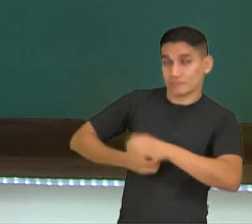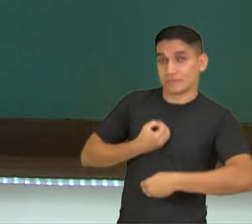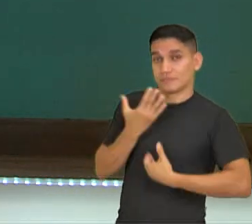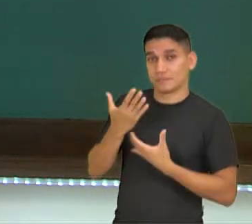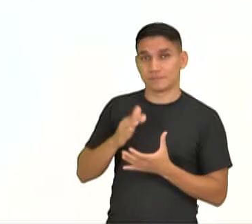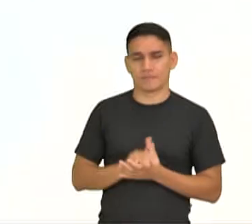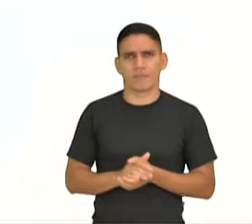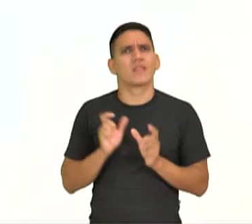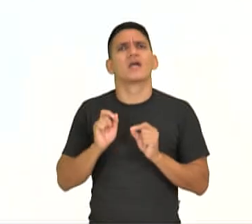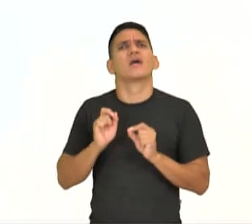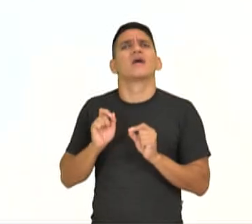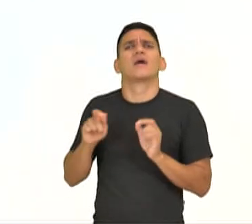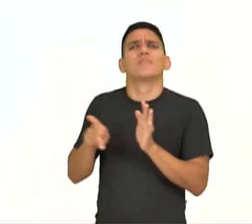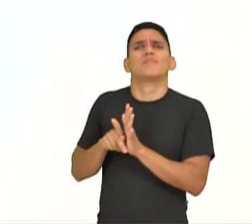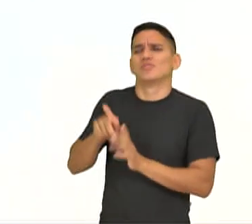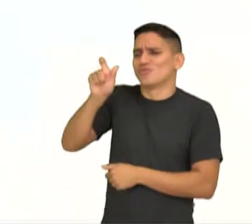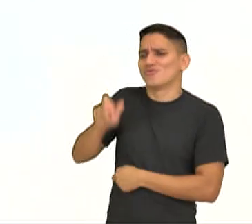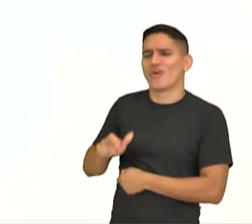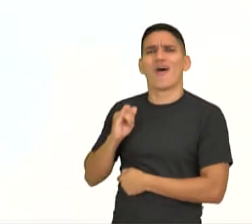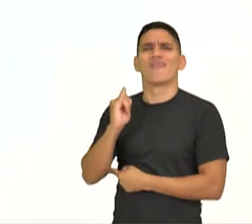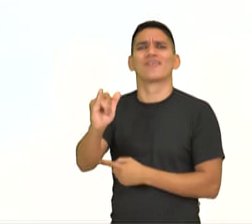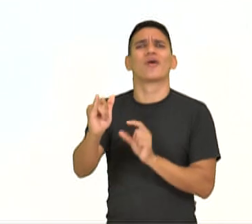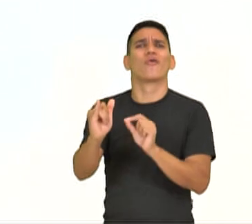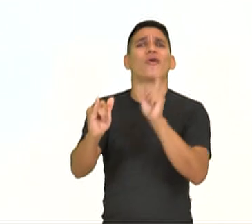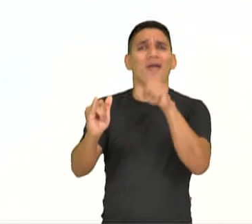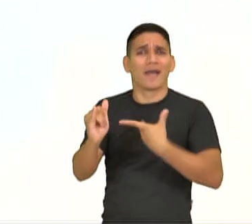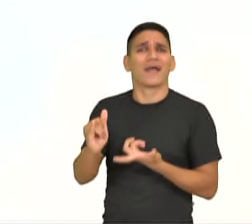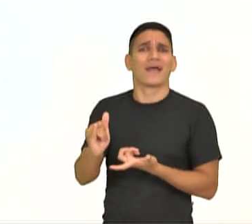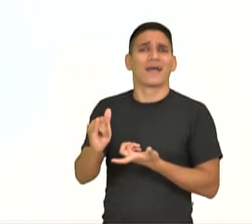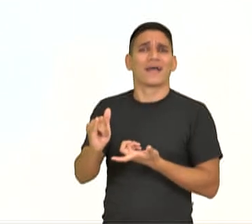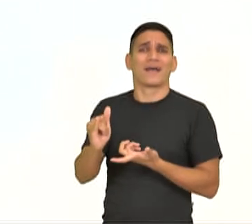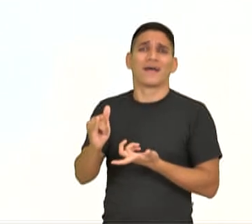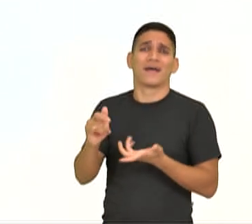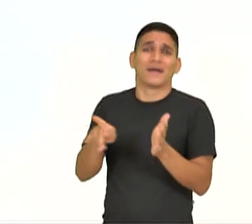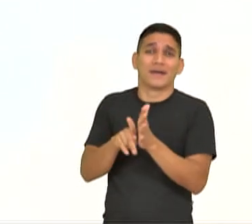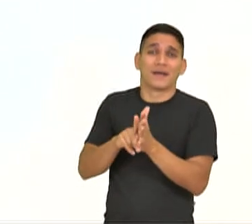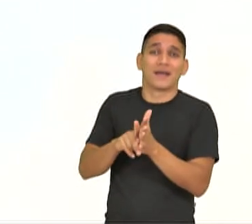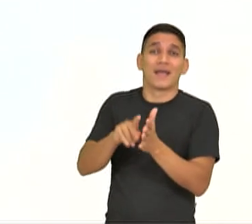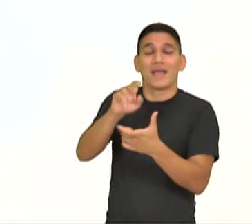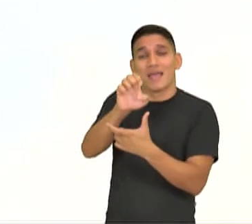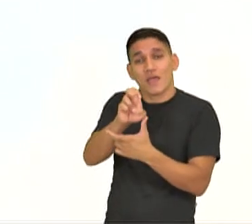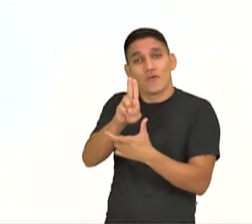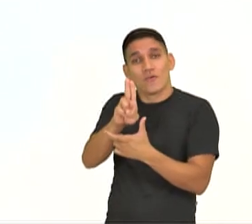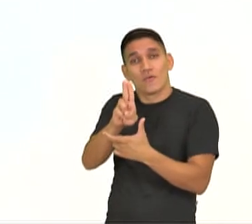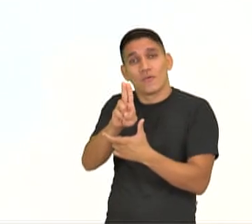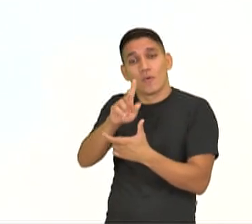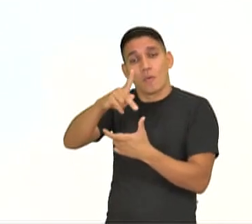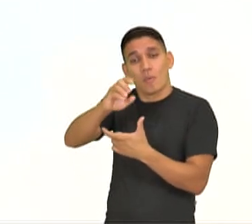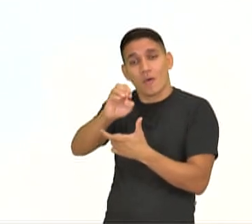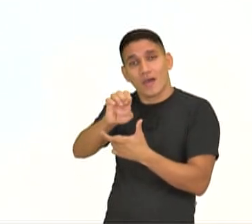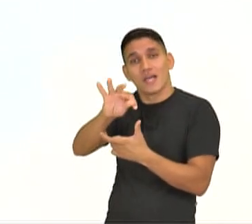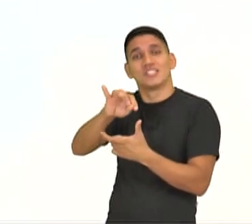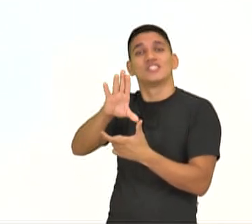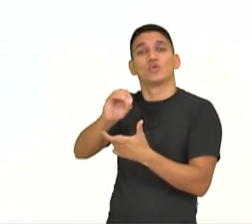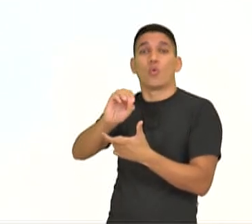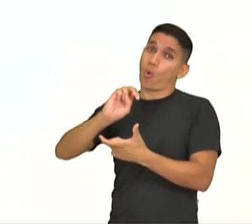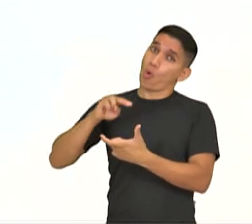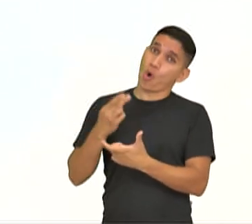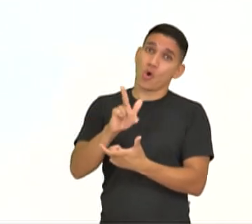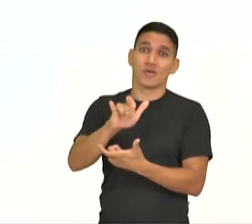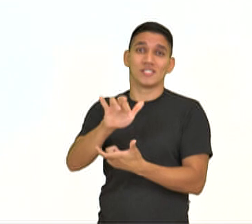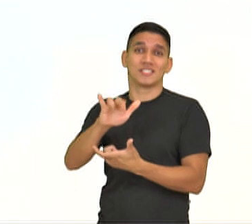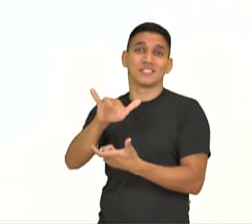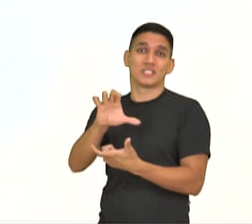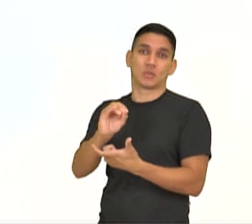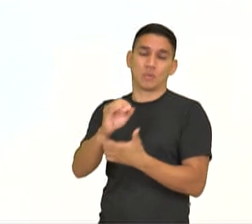De quem é a voz que fala no poema? Portanto, essa voz que fala no poema chama-se eu poético ou eu lírico.